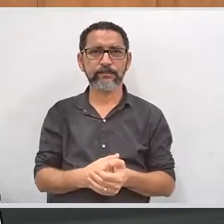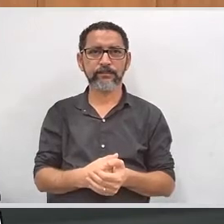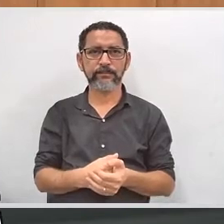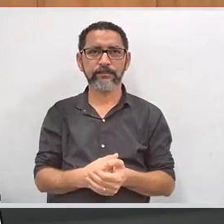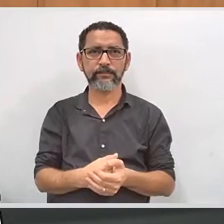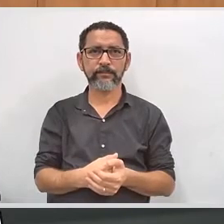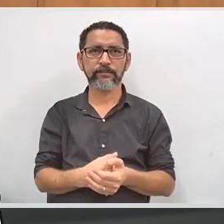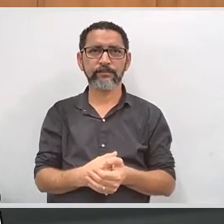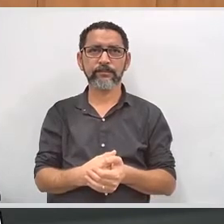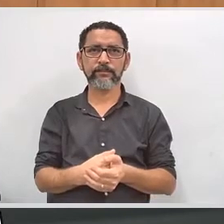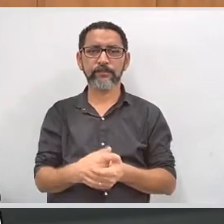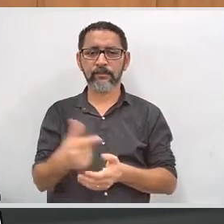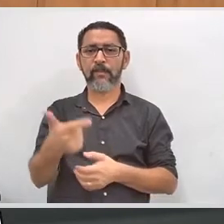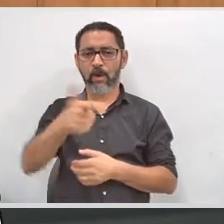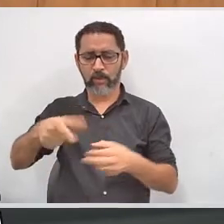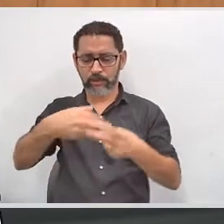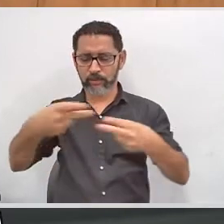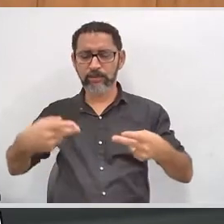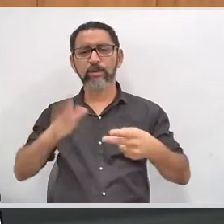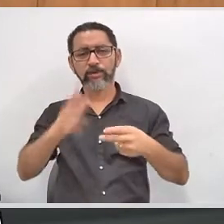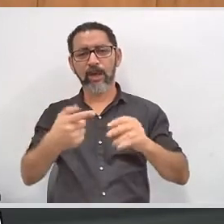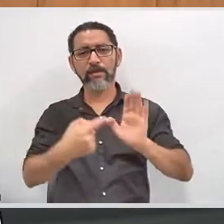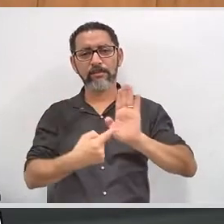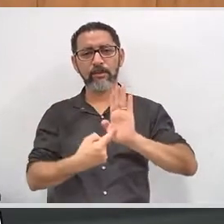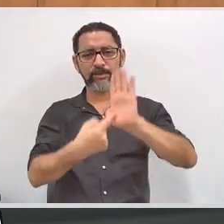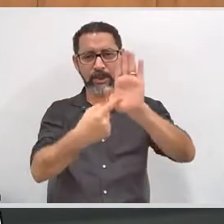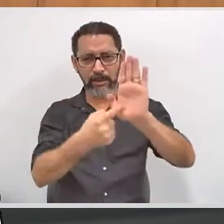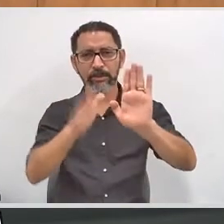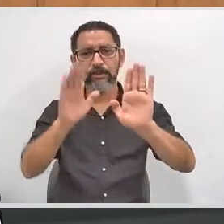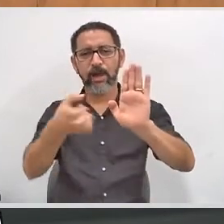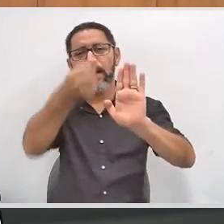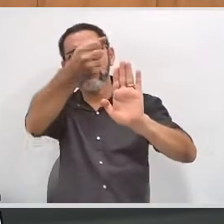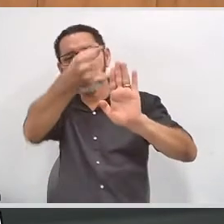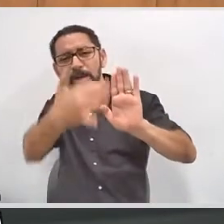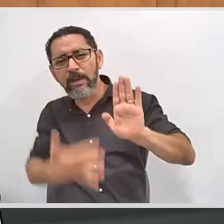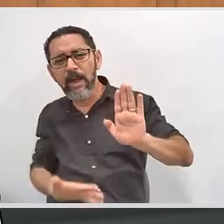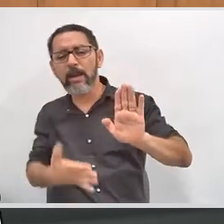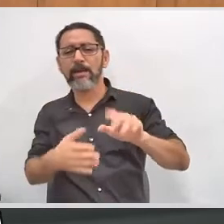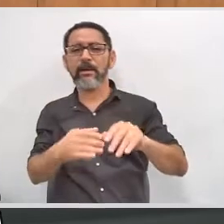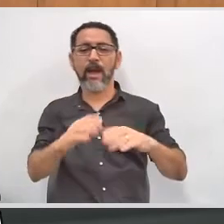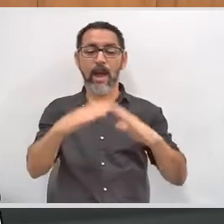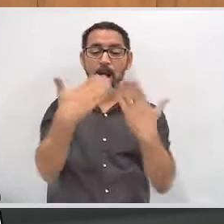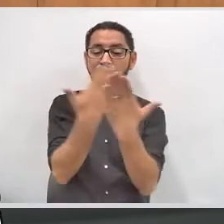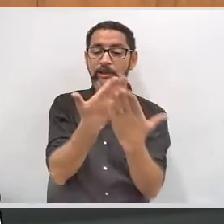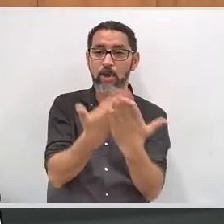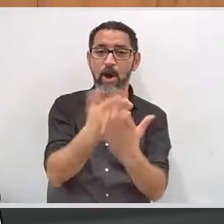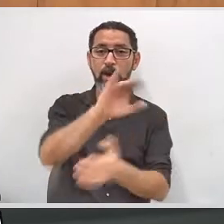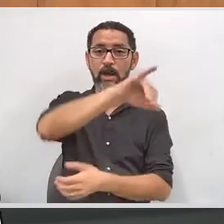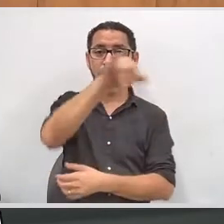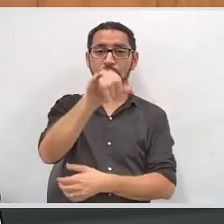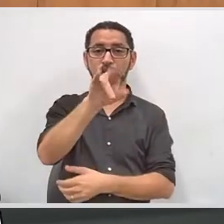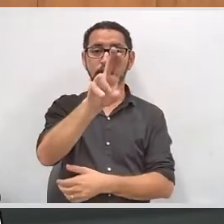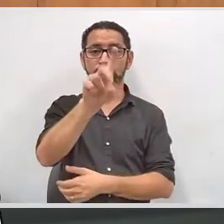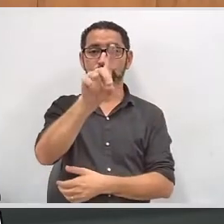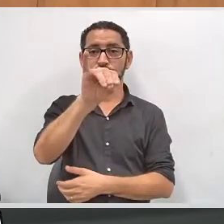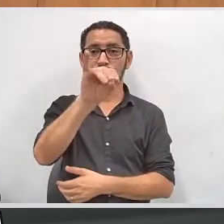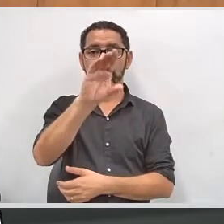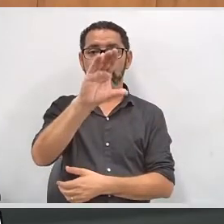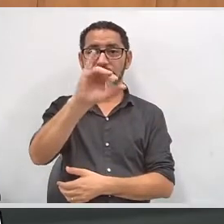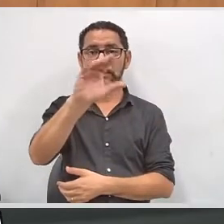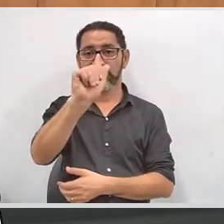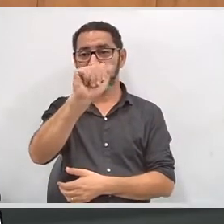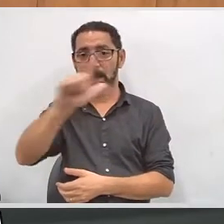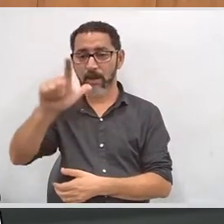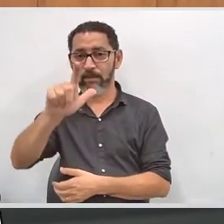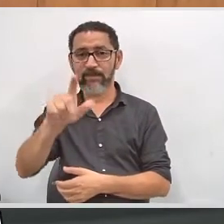preparatórios para servidores e juízes da casa. Como eu já destaquei, isso é uma preocupação constante, inclusive da escola judicial, que é a responsável por